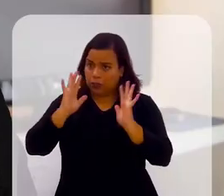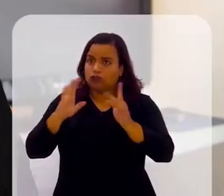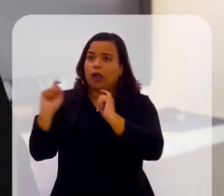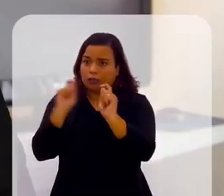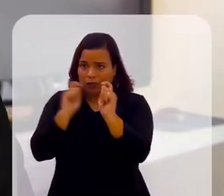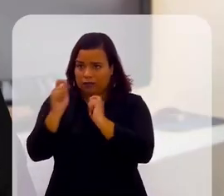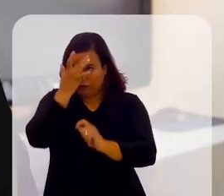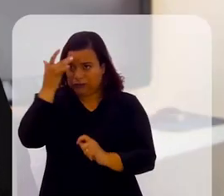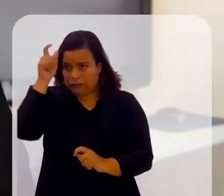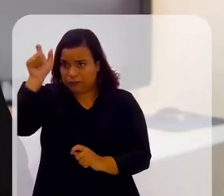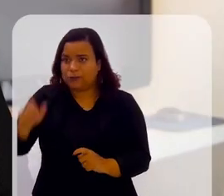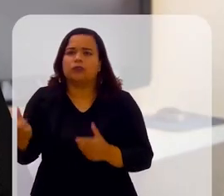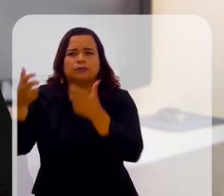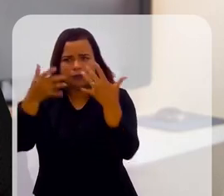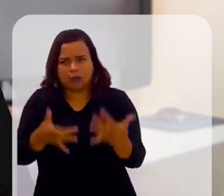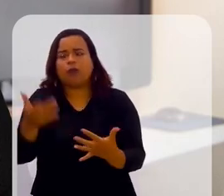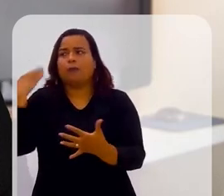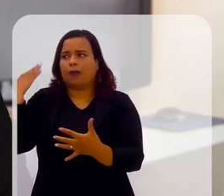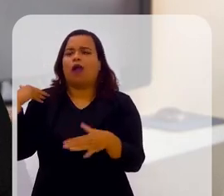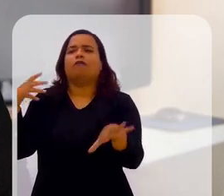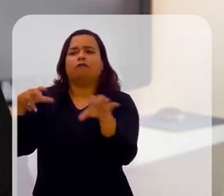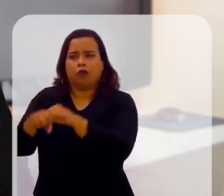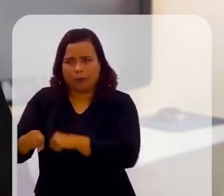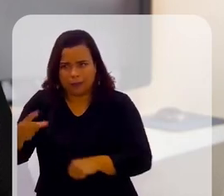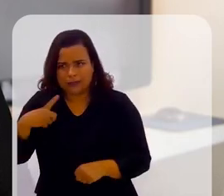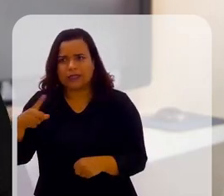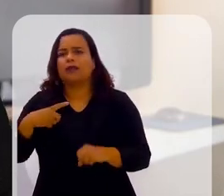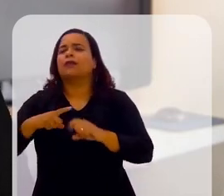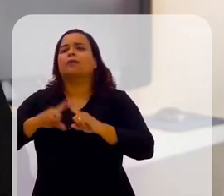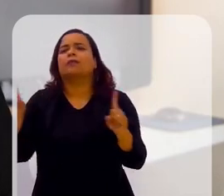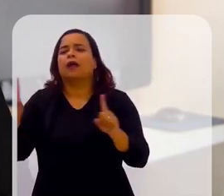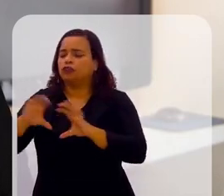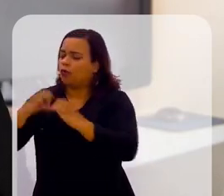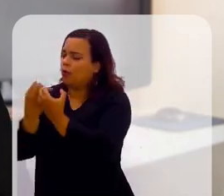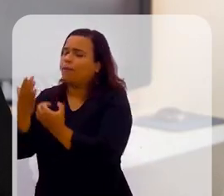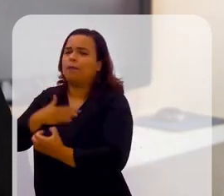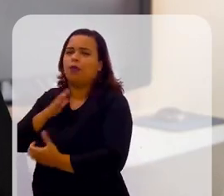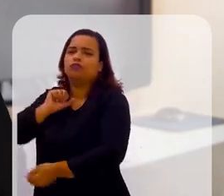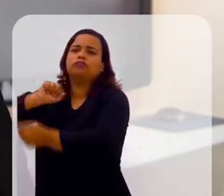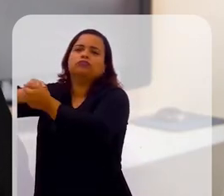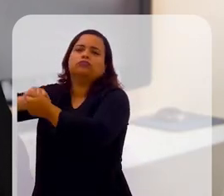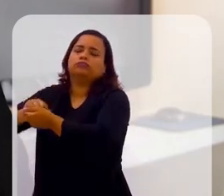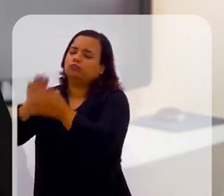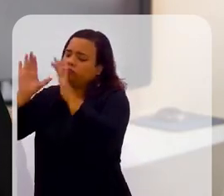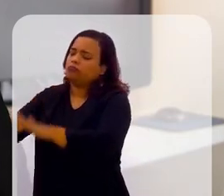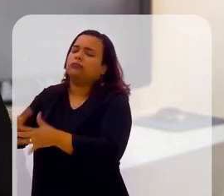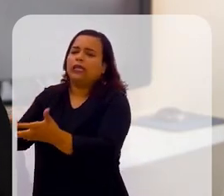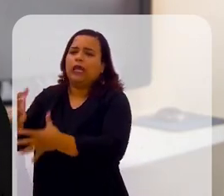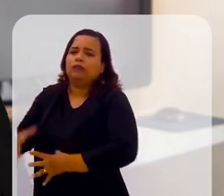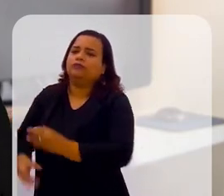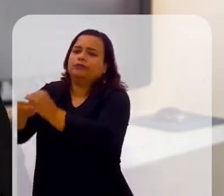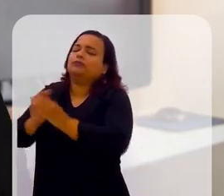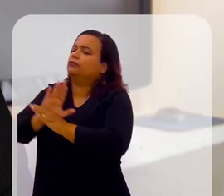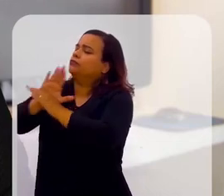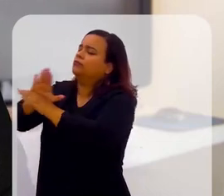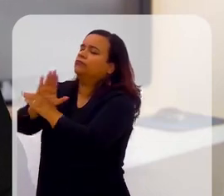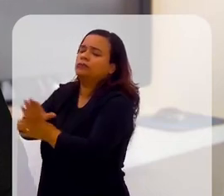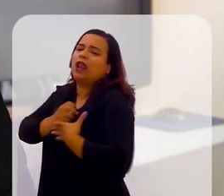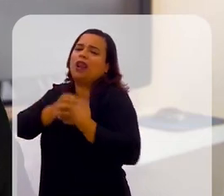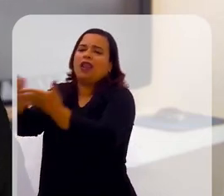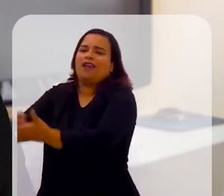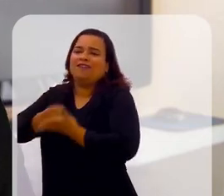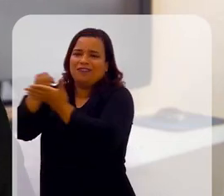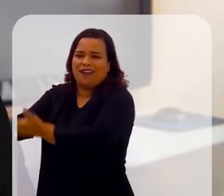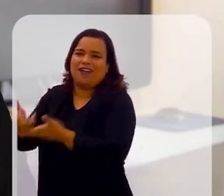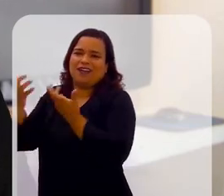entrevistei uma pessoa aqui que falou, olha, eu me informei e tal, mas eu não saio da minha comunidade, porque eu quero agregar lá, eu quero levar as